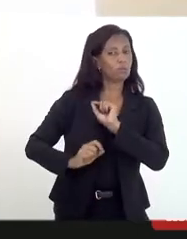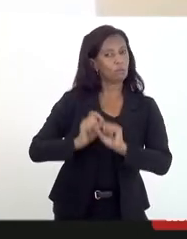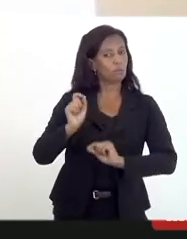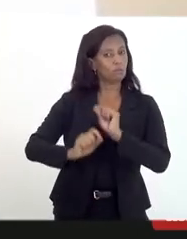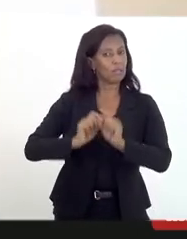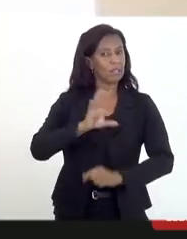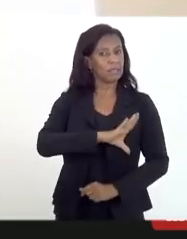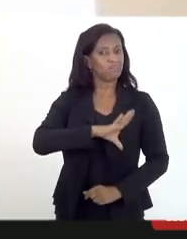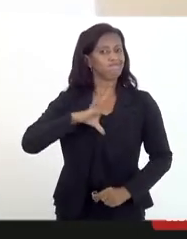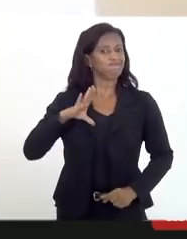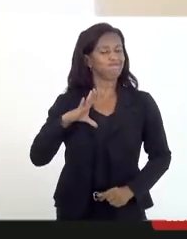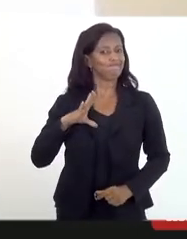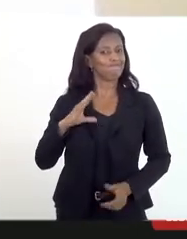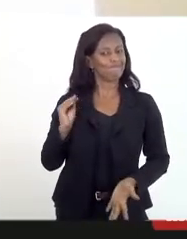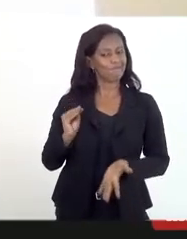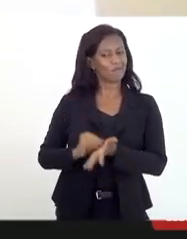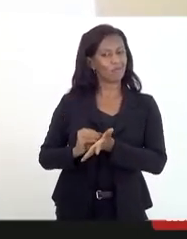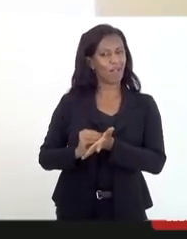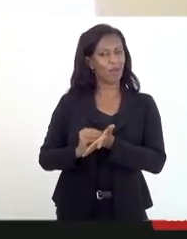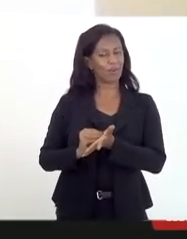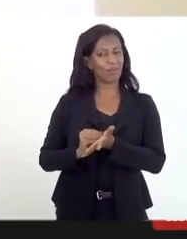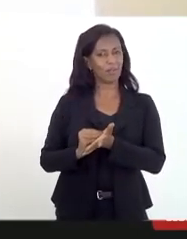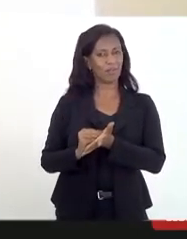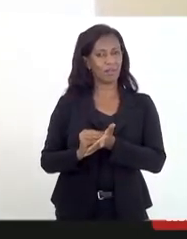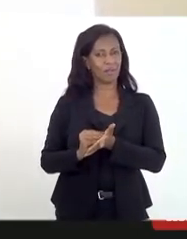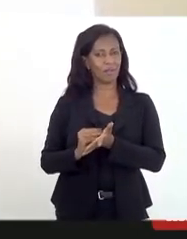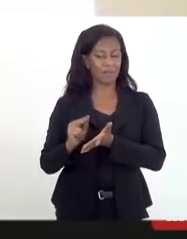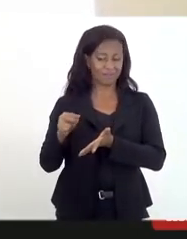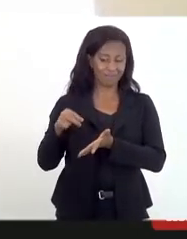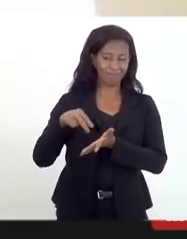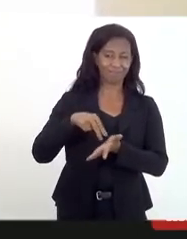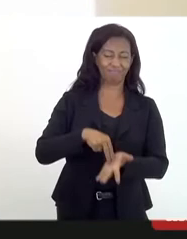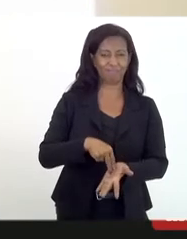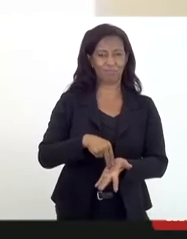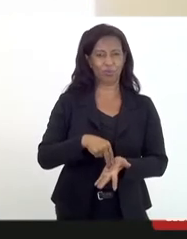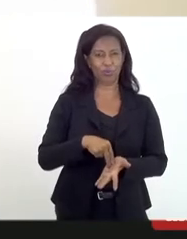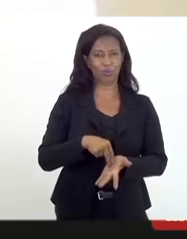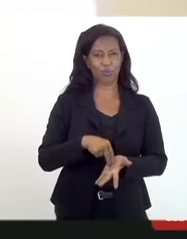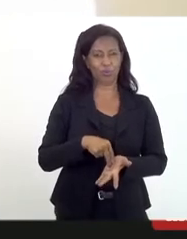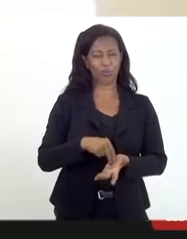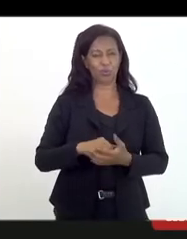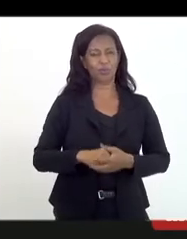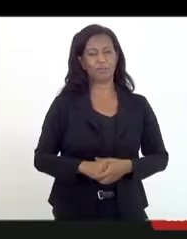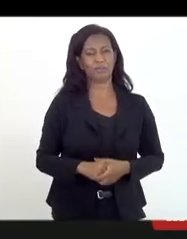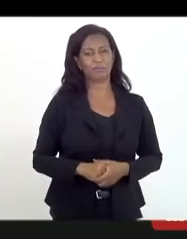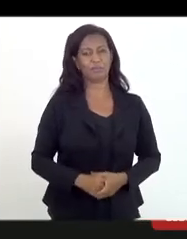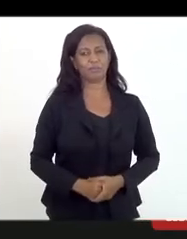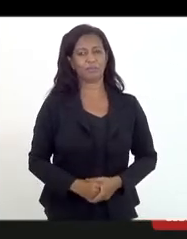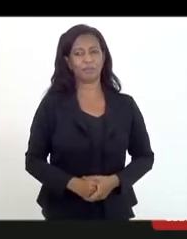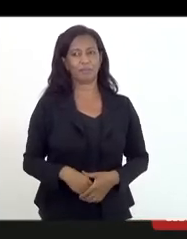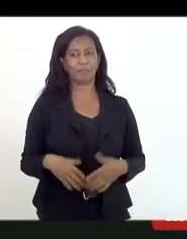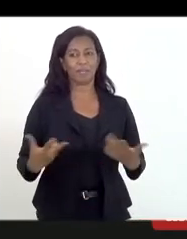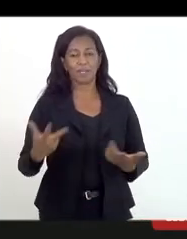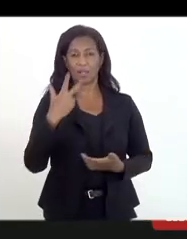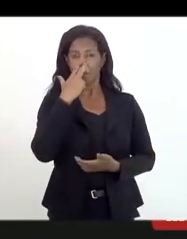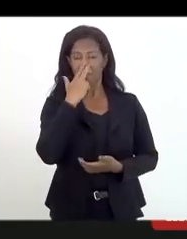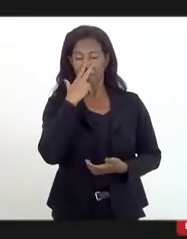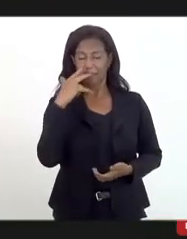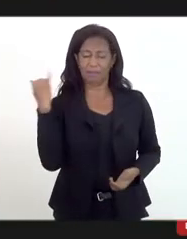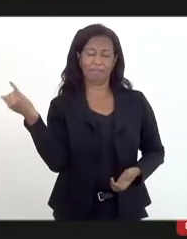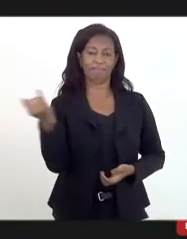corajosas para reiterar nessa postura bastante nociva. Então, me parece que é fundamental